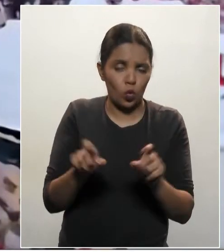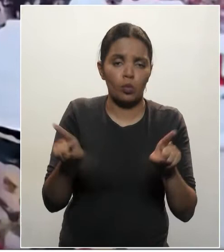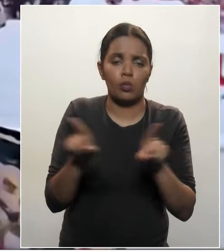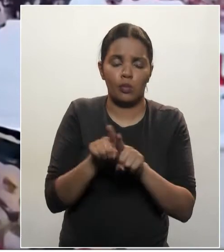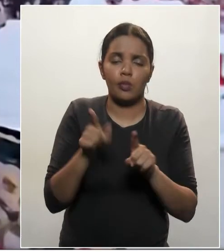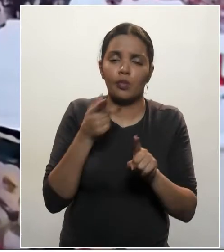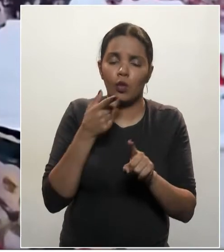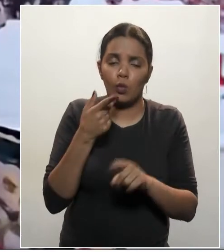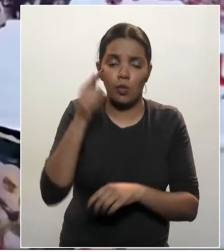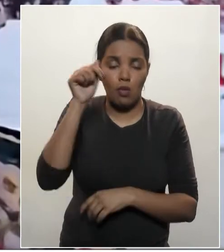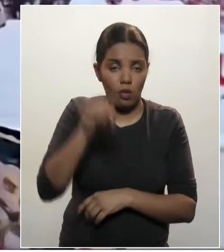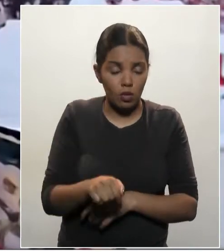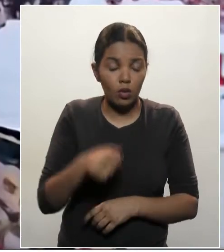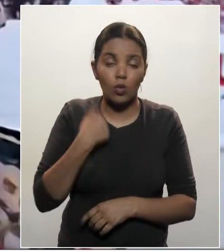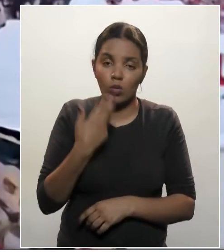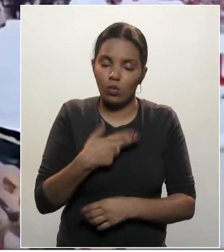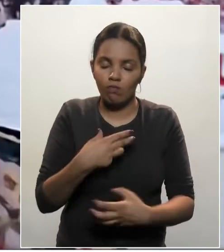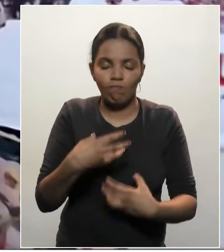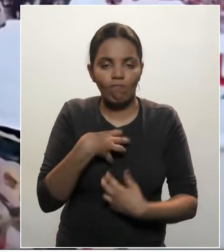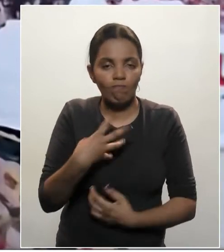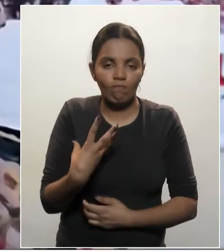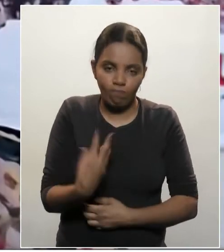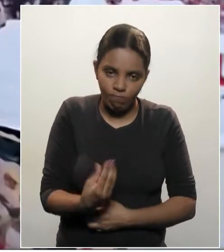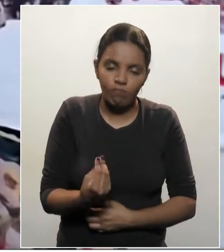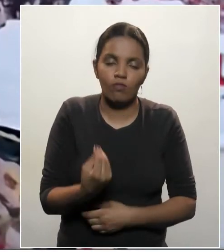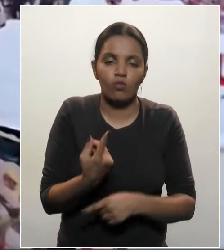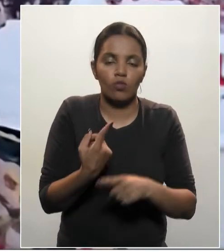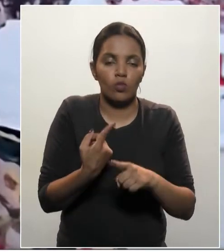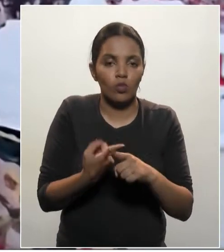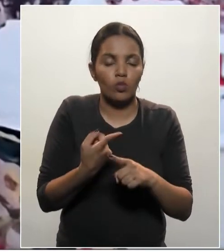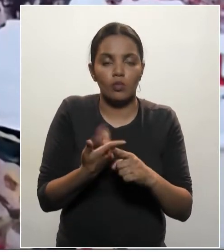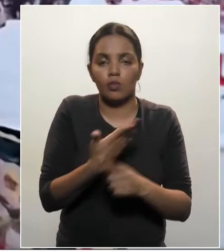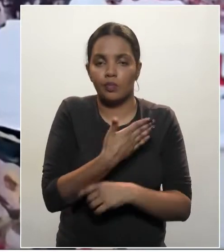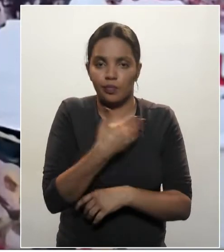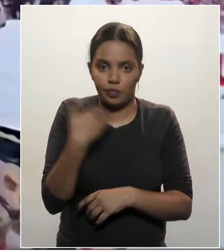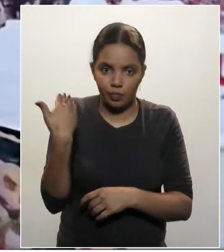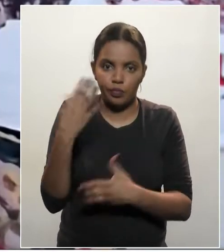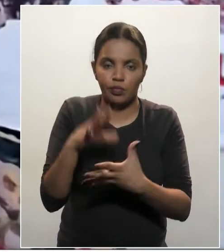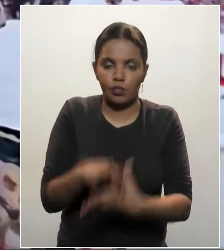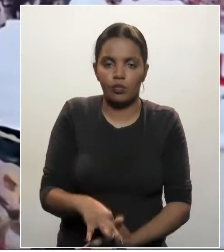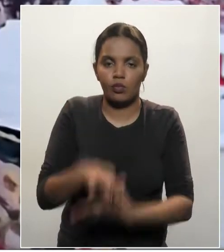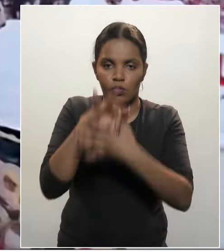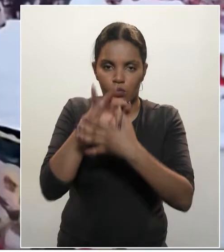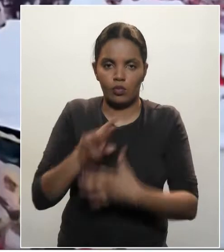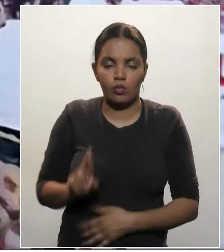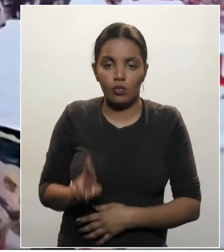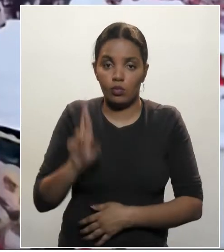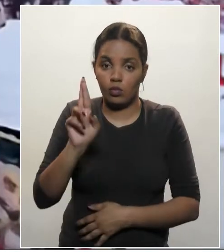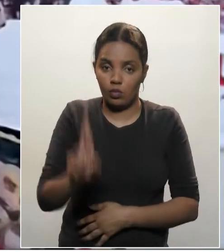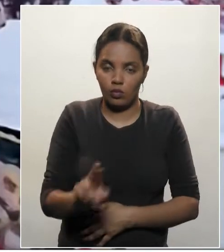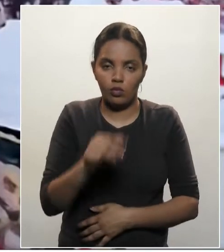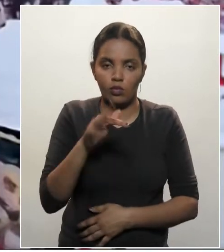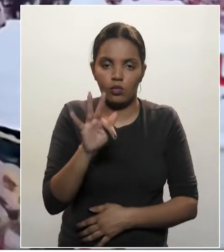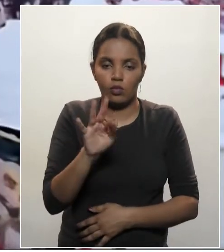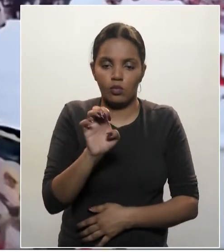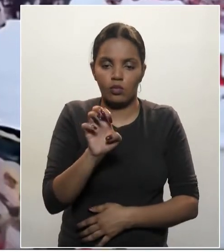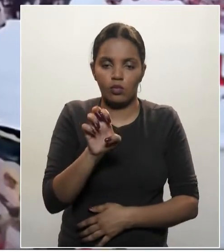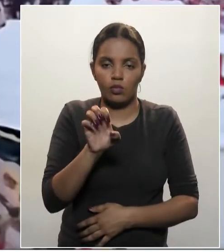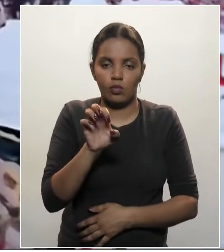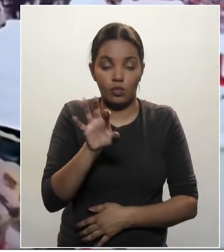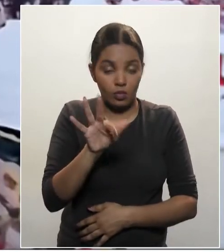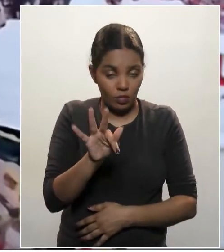registrado aqui os nossos sentimentos pela perda do grande líder religioso, Frei Policarpo,